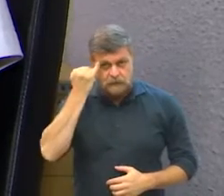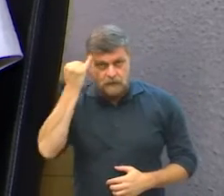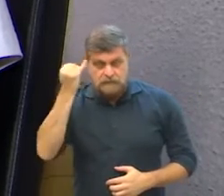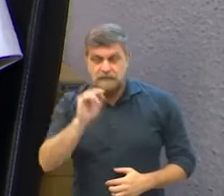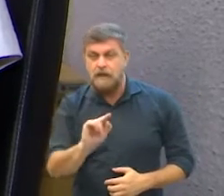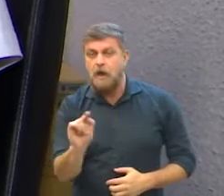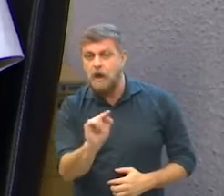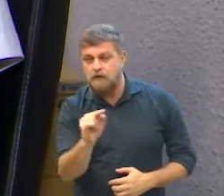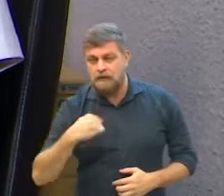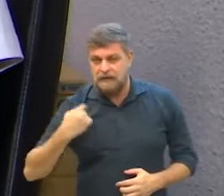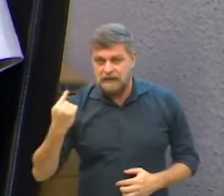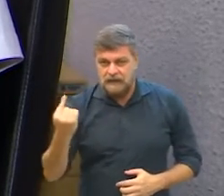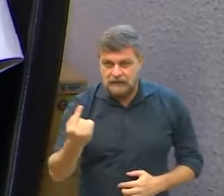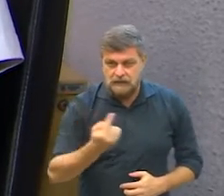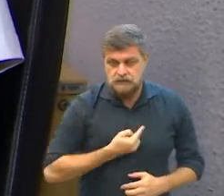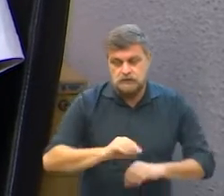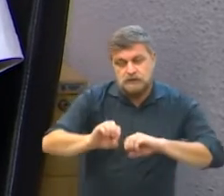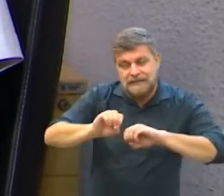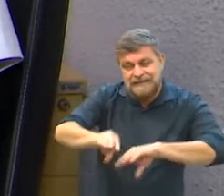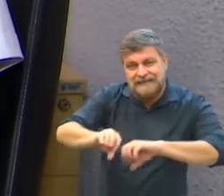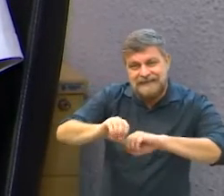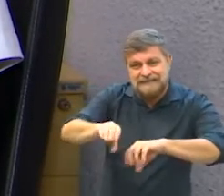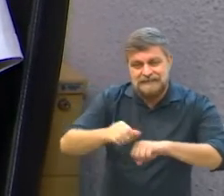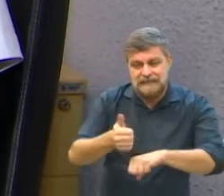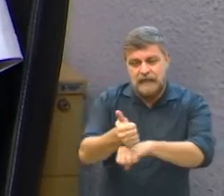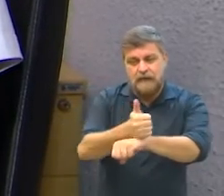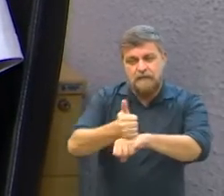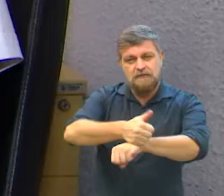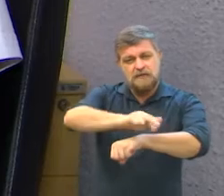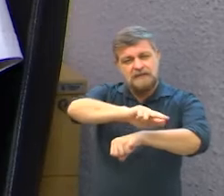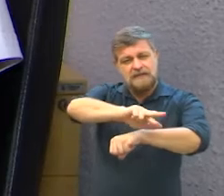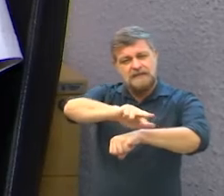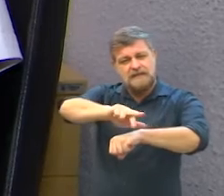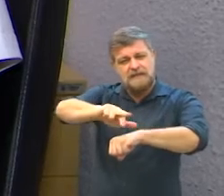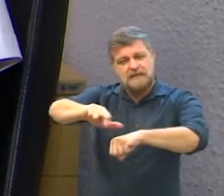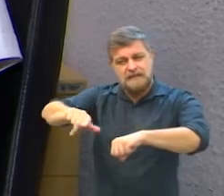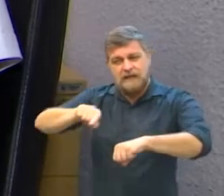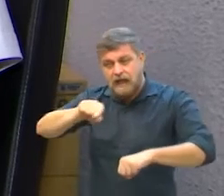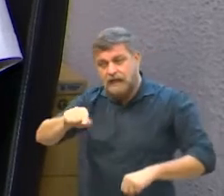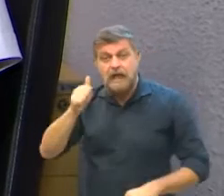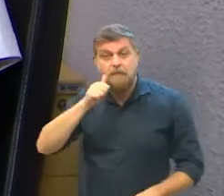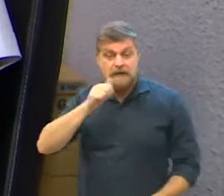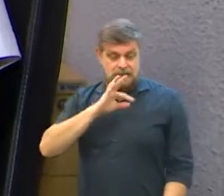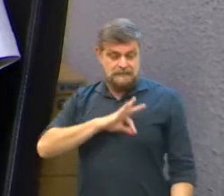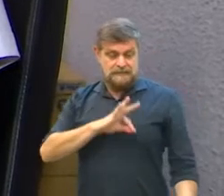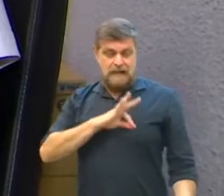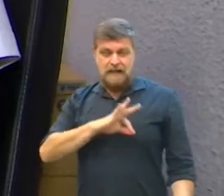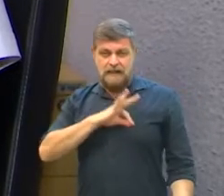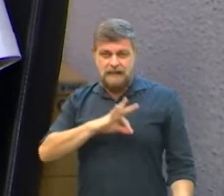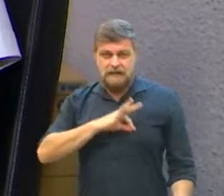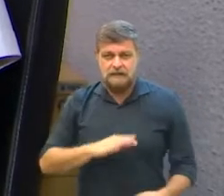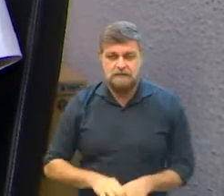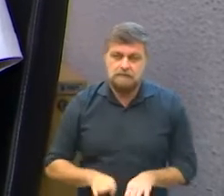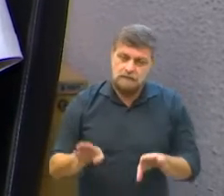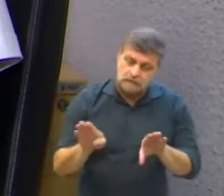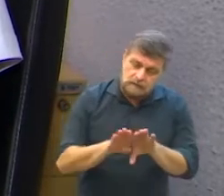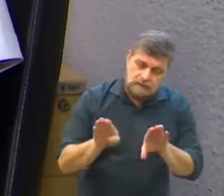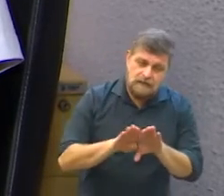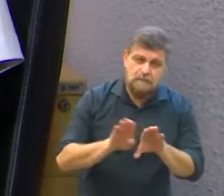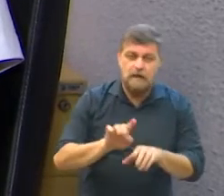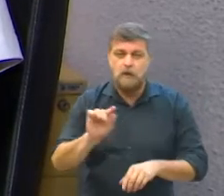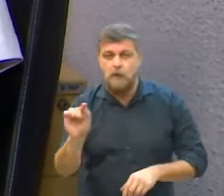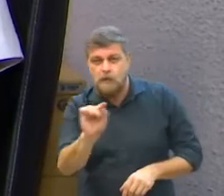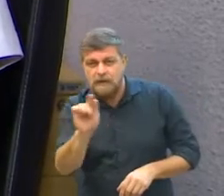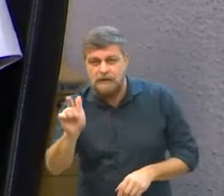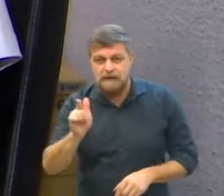ideias inclusive é que a gente ensine outras profissões que possam gerar renda para essas mulheres ou